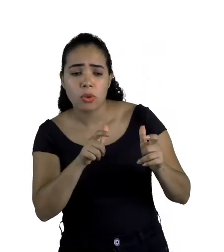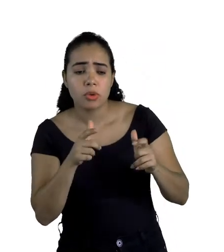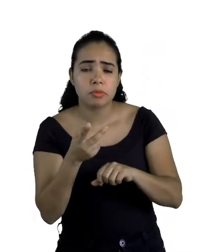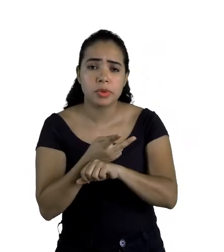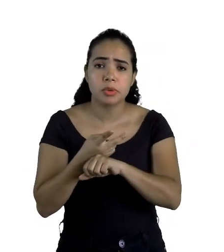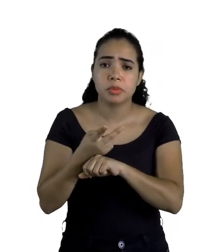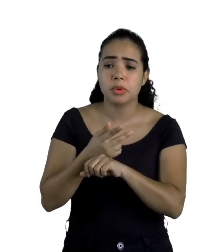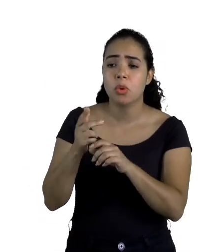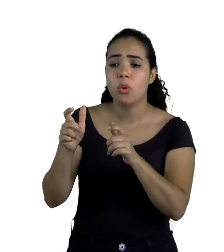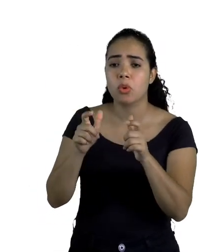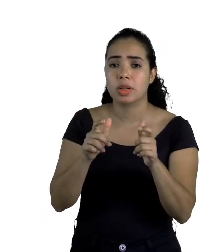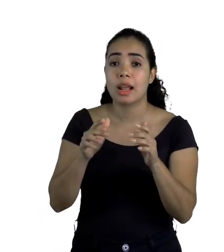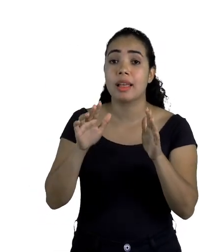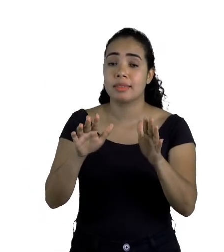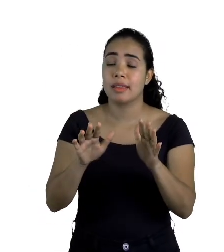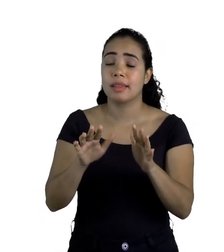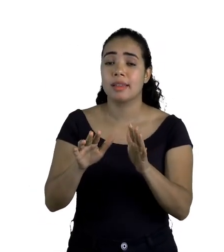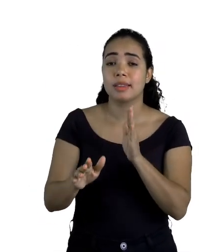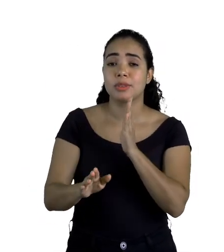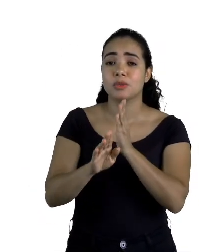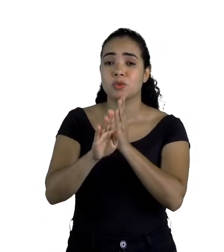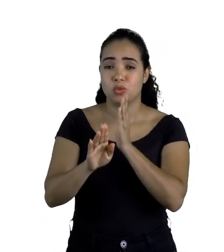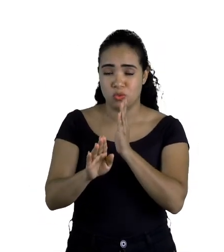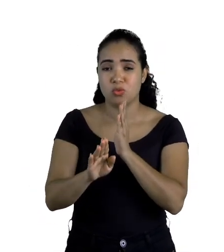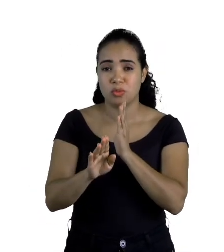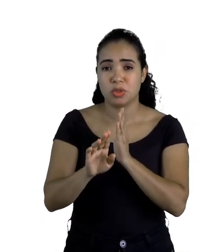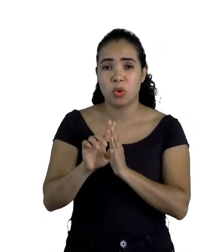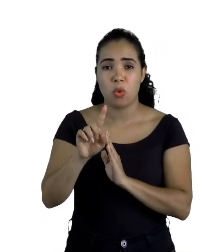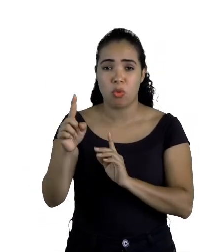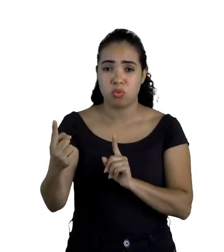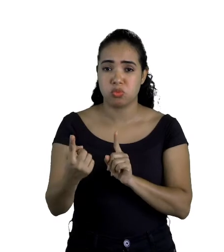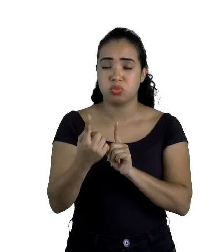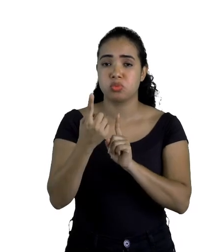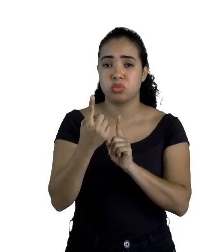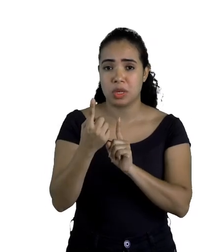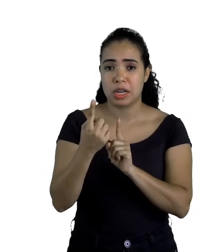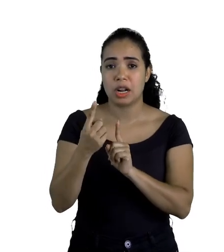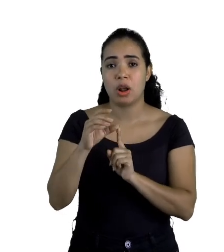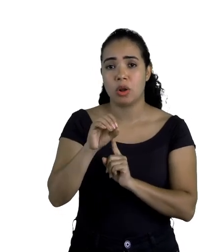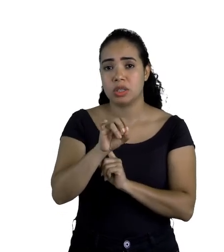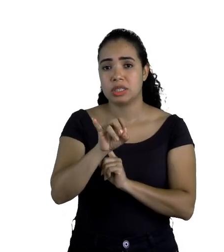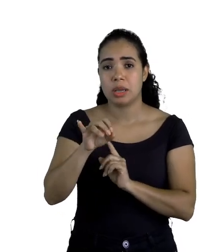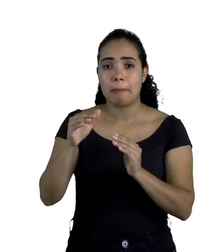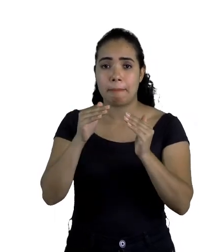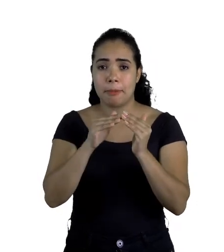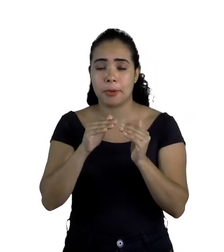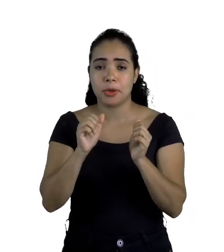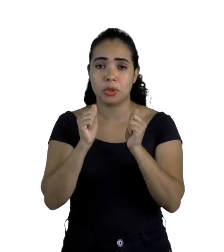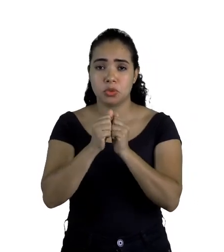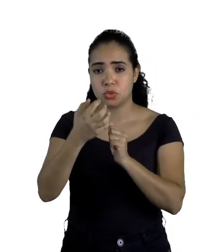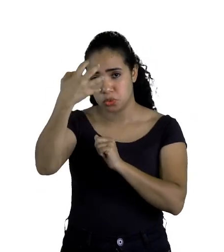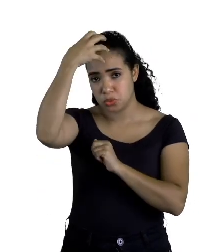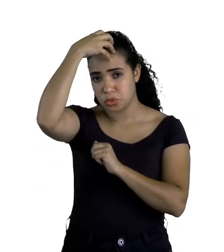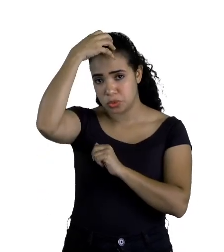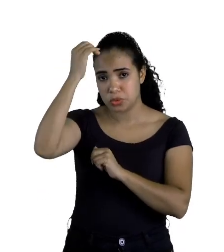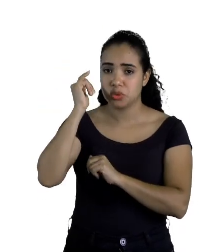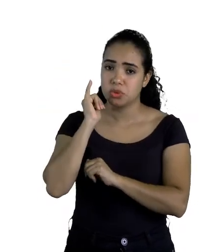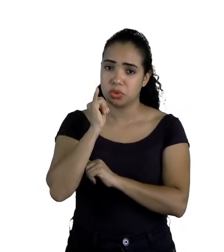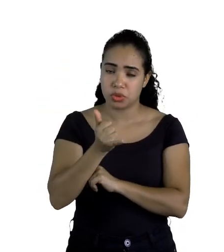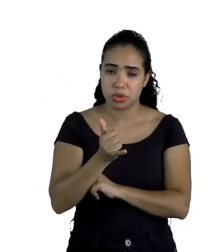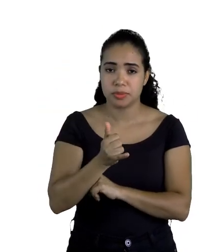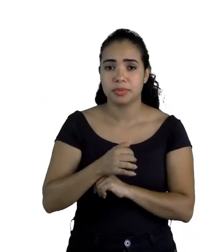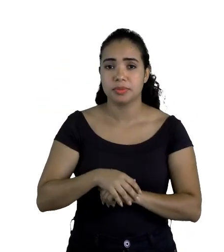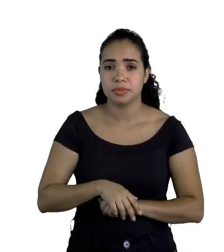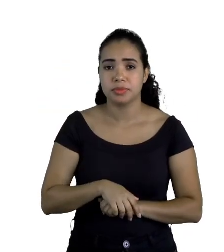estava, até que finalmente um deles chegou na cidade onde Ossain morava com o rei e, bem dito,